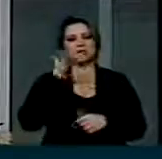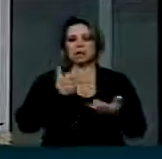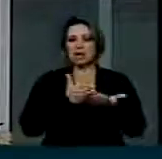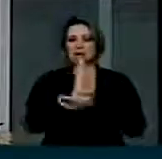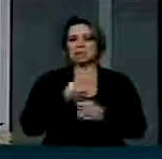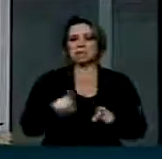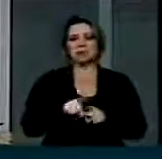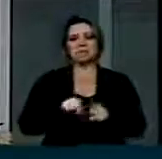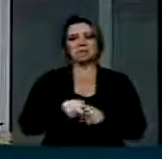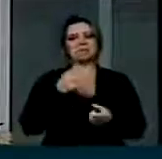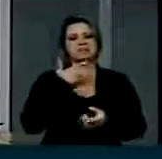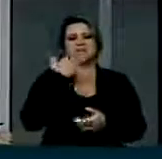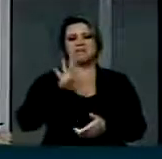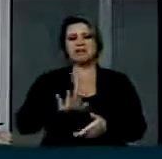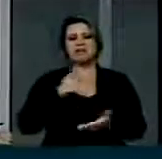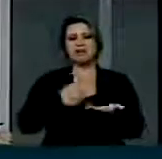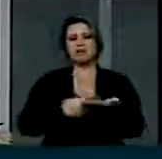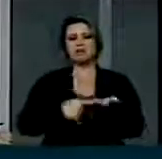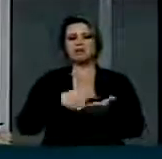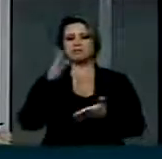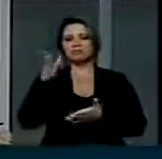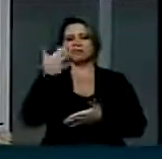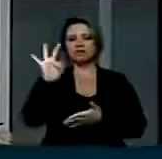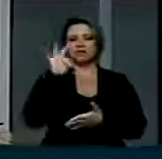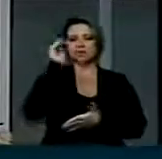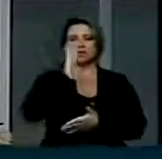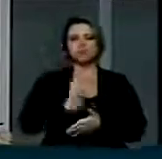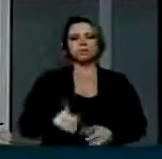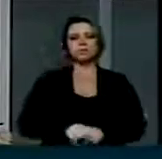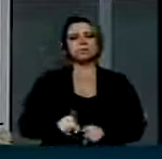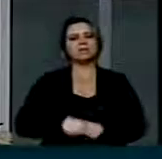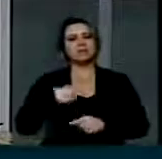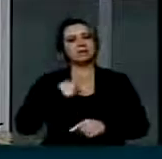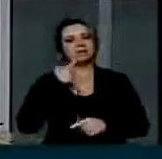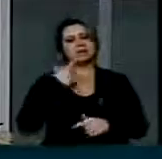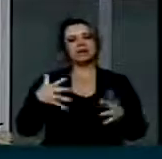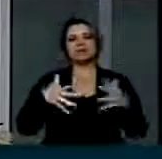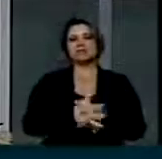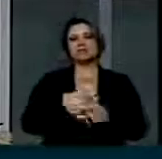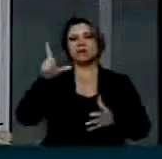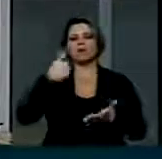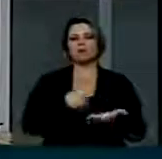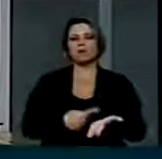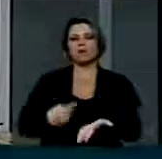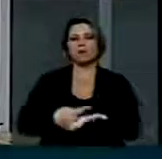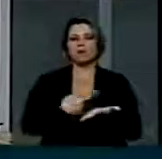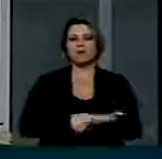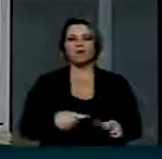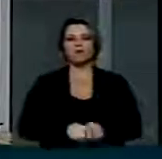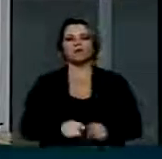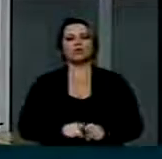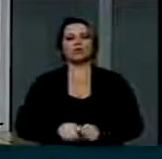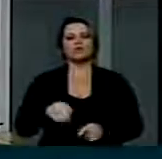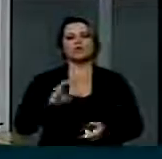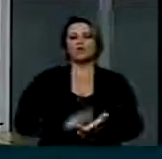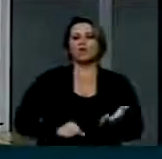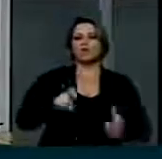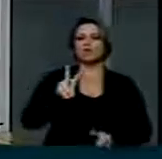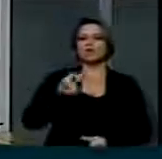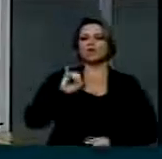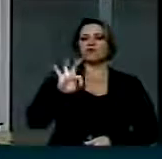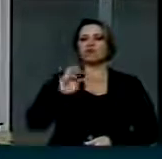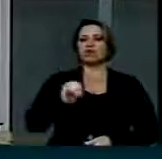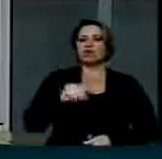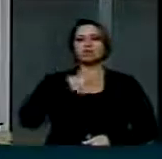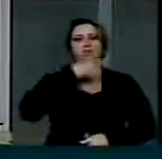cooperação bilateral e impede que sejam firmados outros acordos como a supressão do visto para